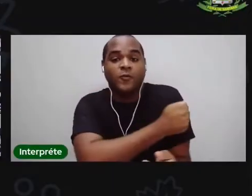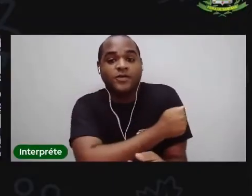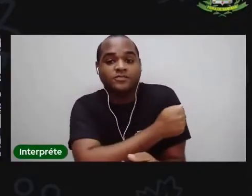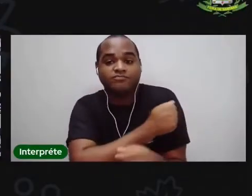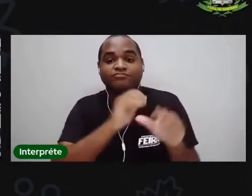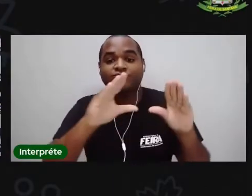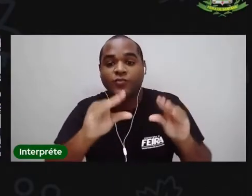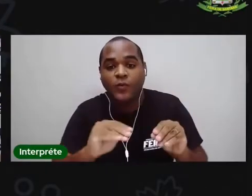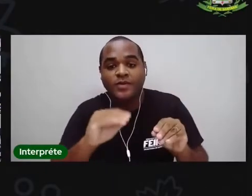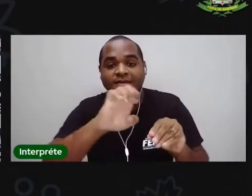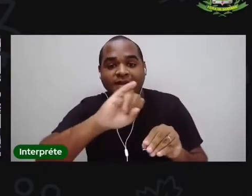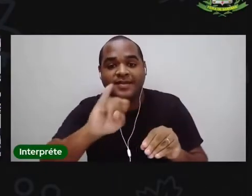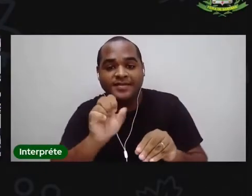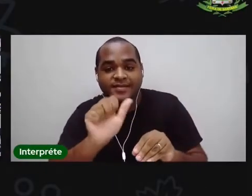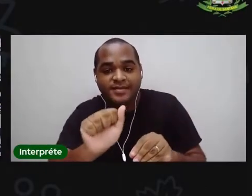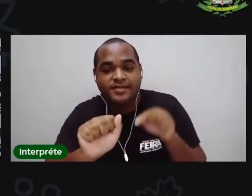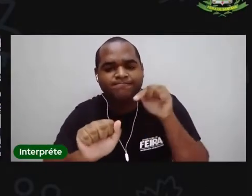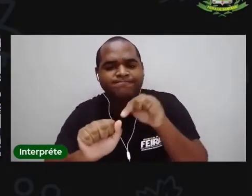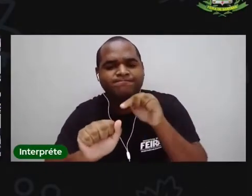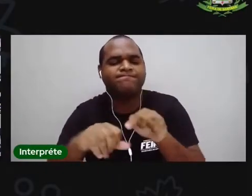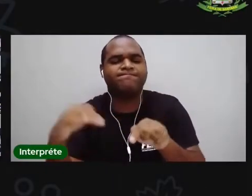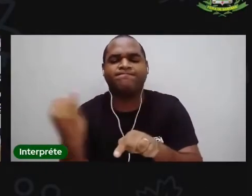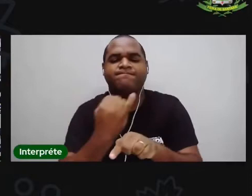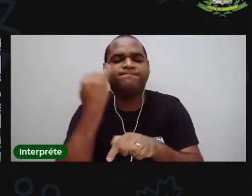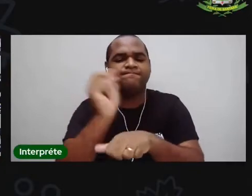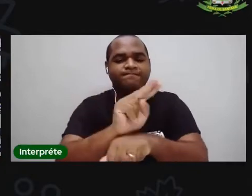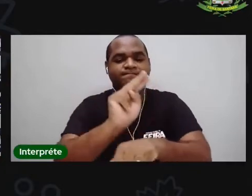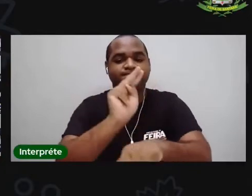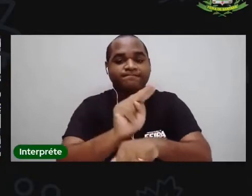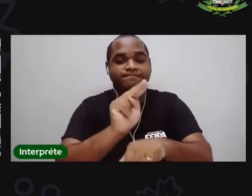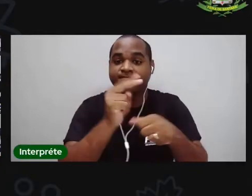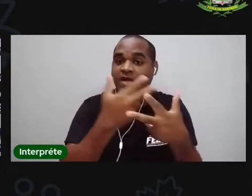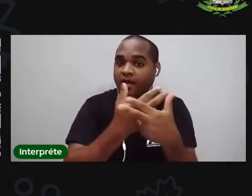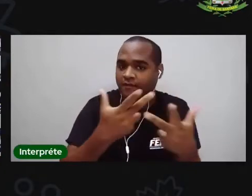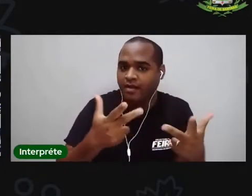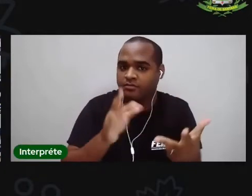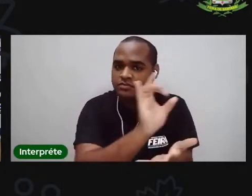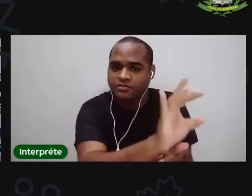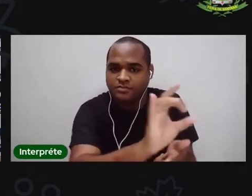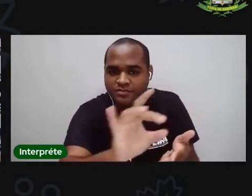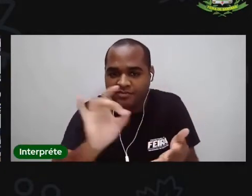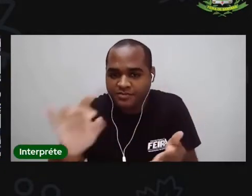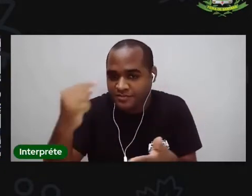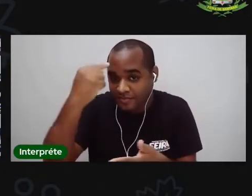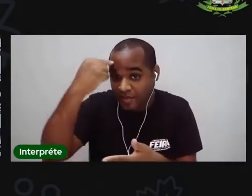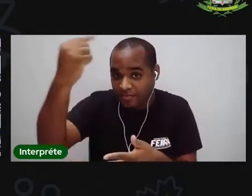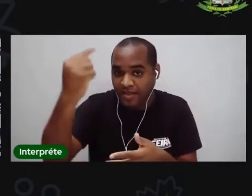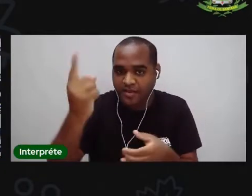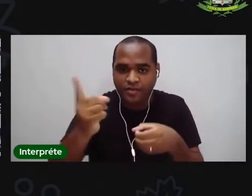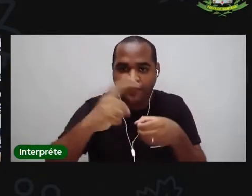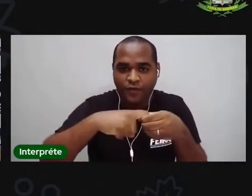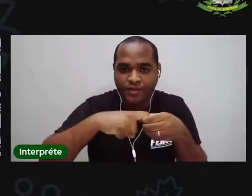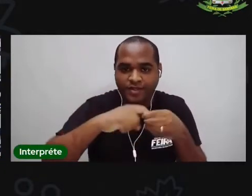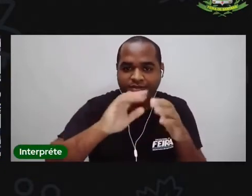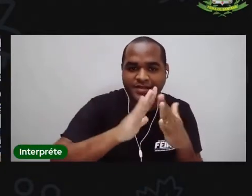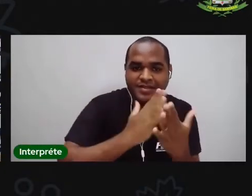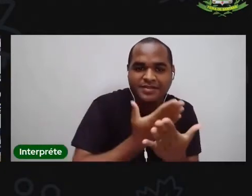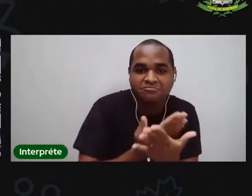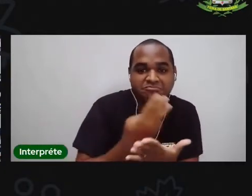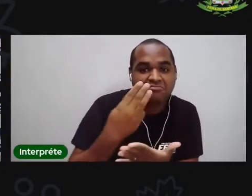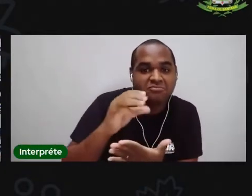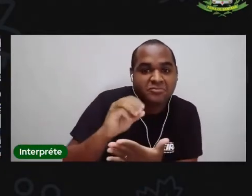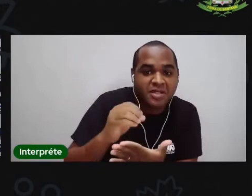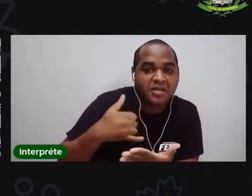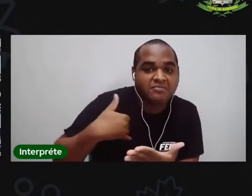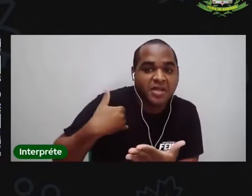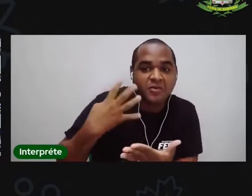EJA sabe fazer é manter a esperança. Quantos de vocês voltaram para a escola depois de 30,